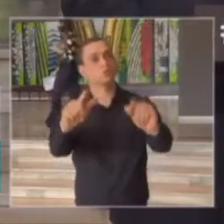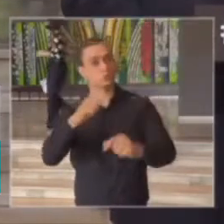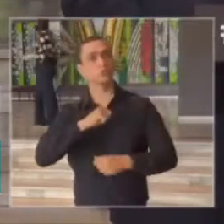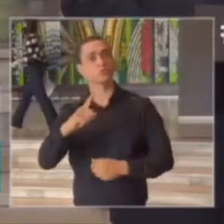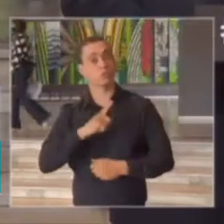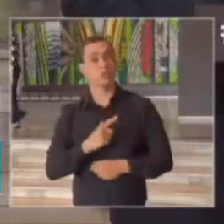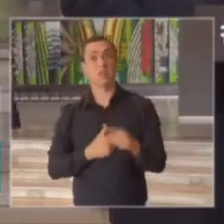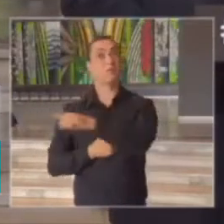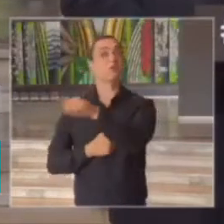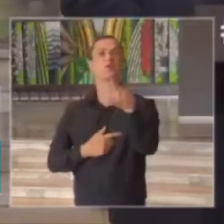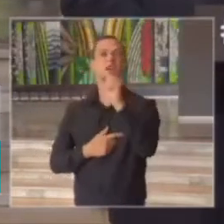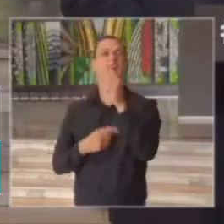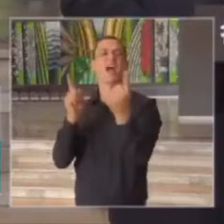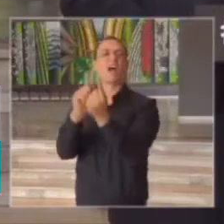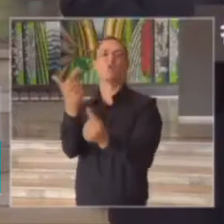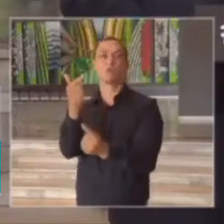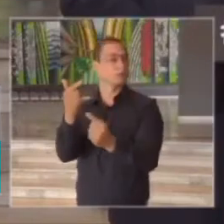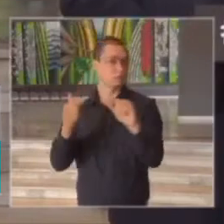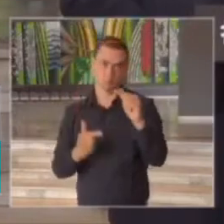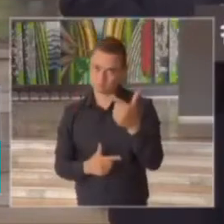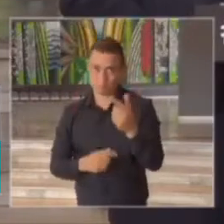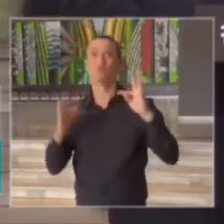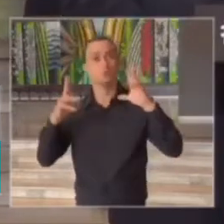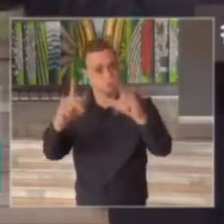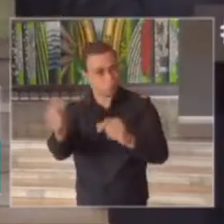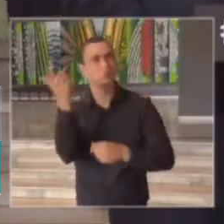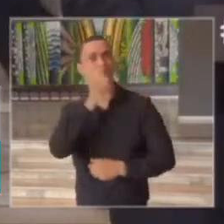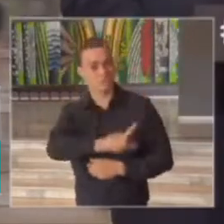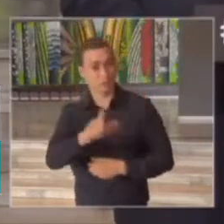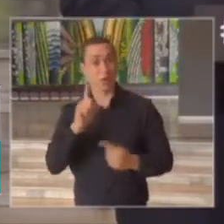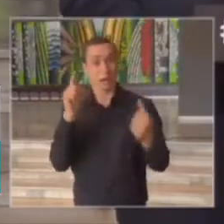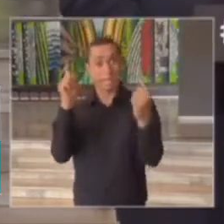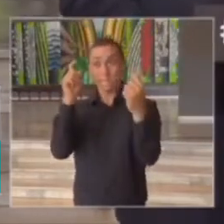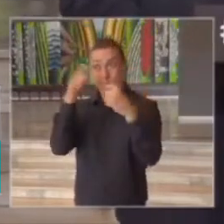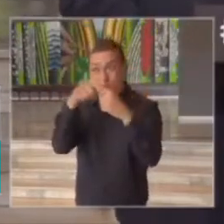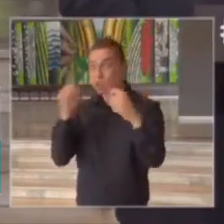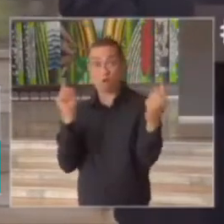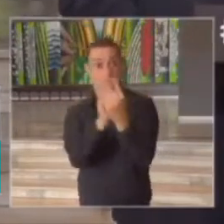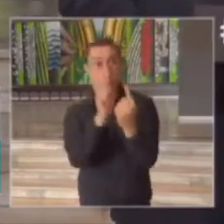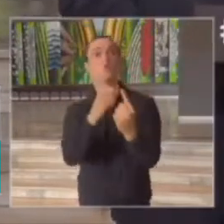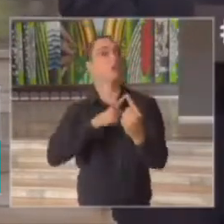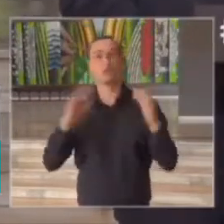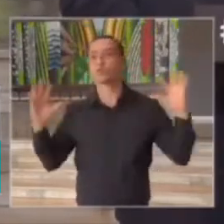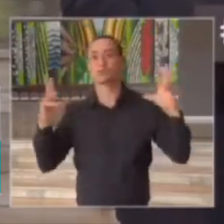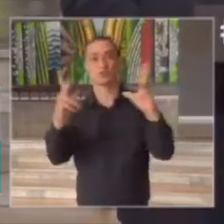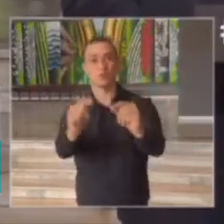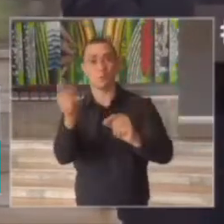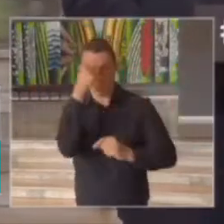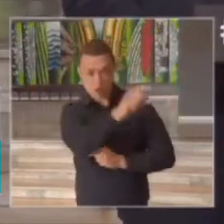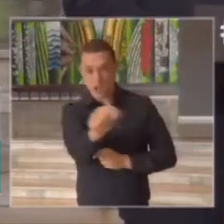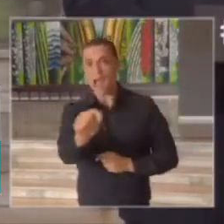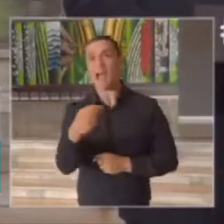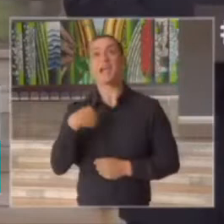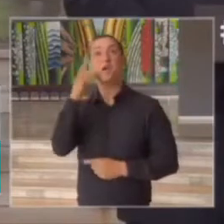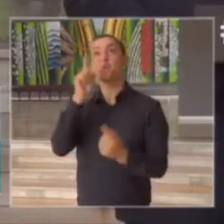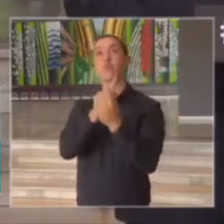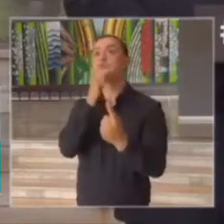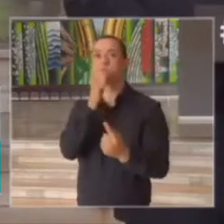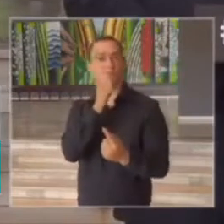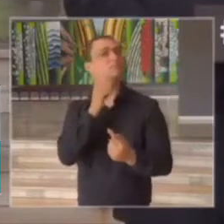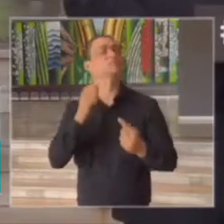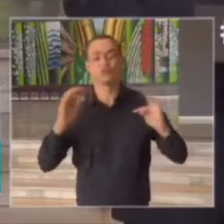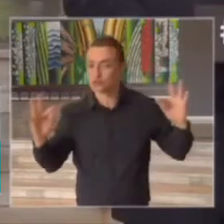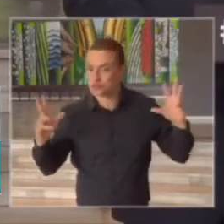e ninguém ficará sem atendimento médico em São Paulo nas